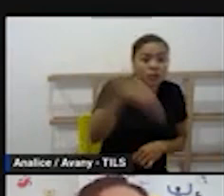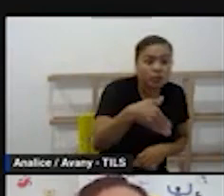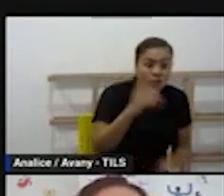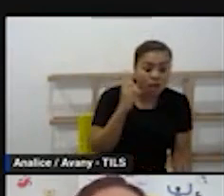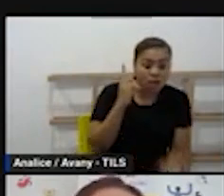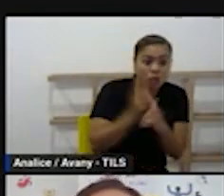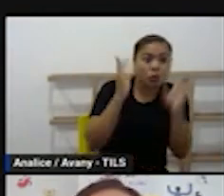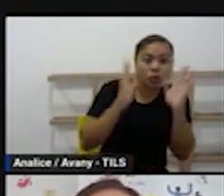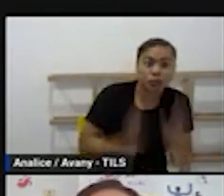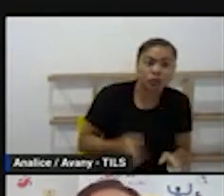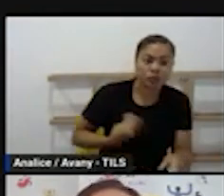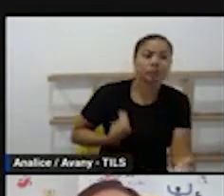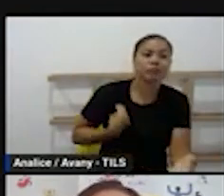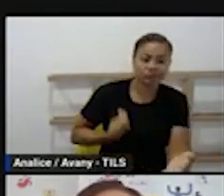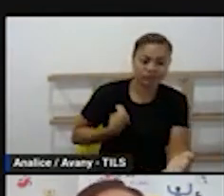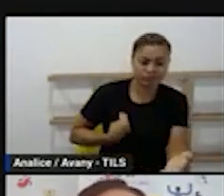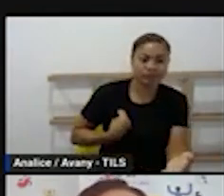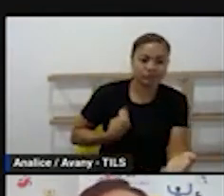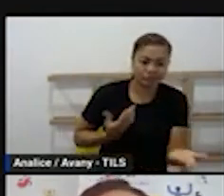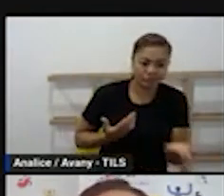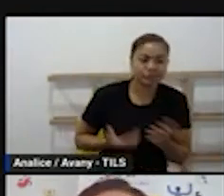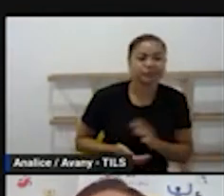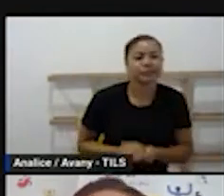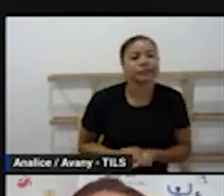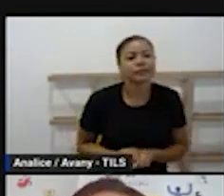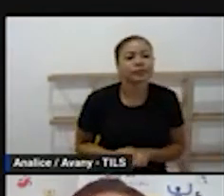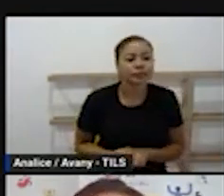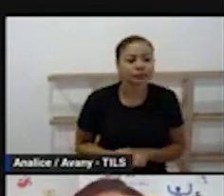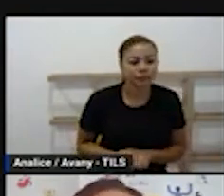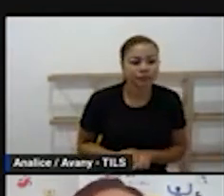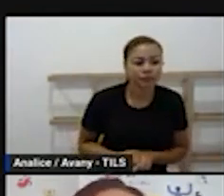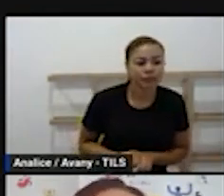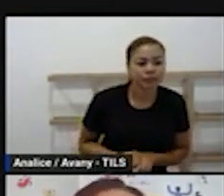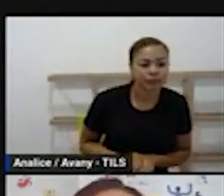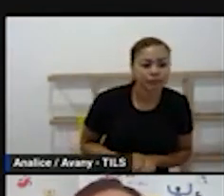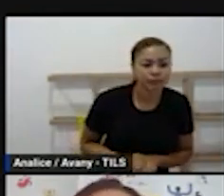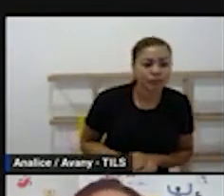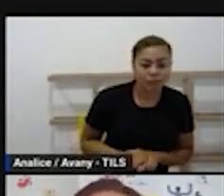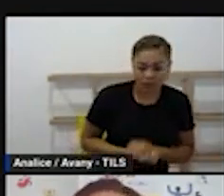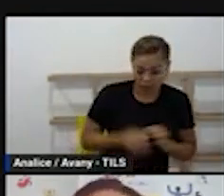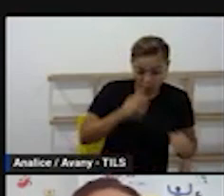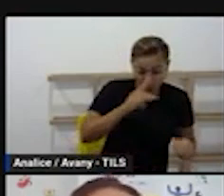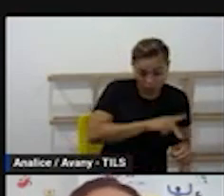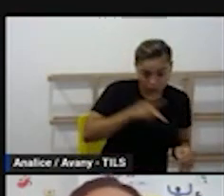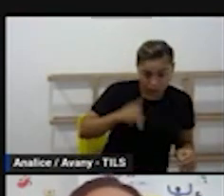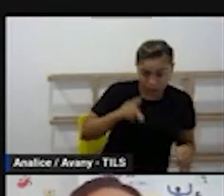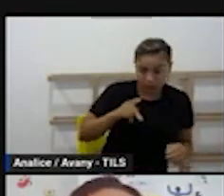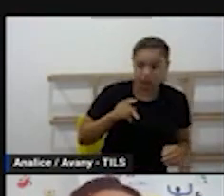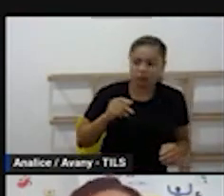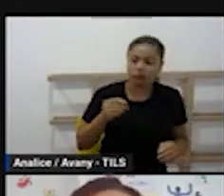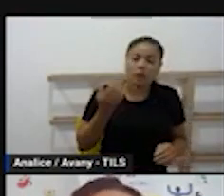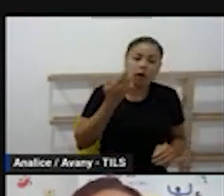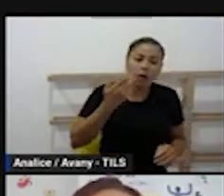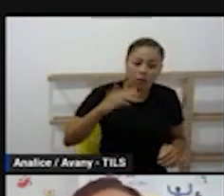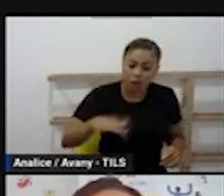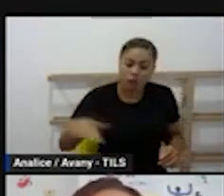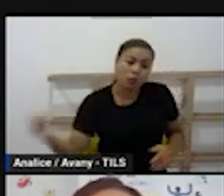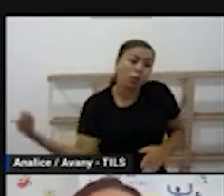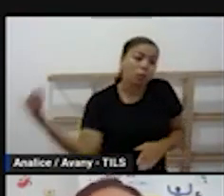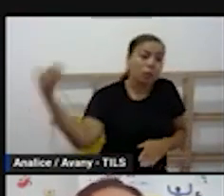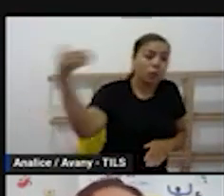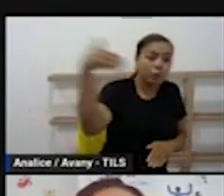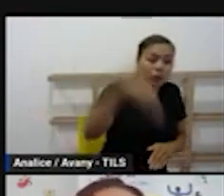não tem uma mediação direta com a criança a gente tem a gente propõe um ambiente de